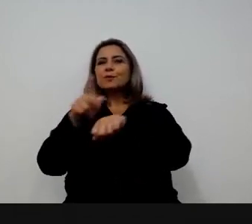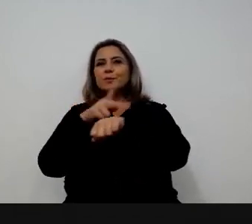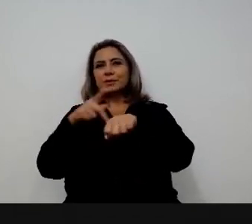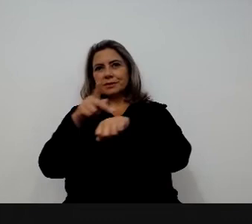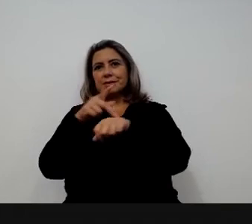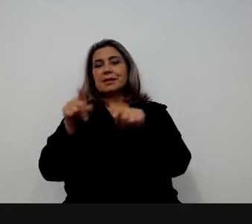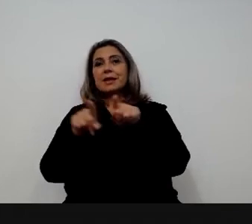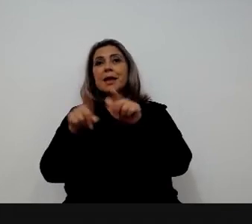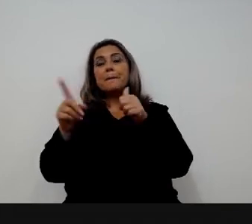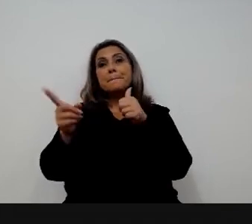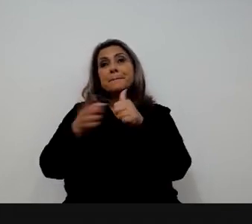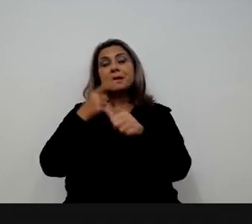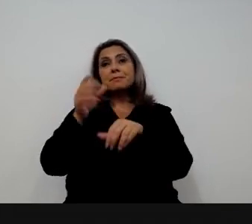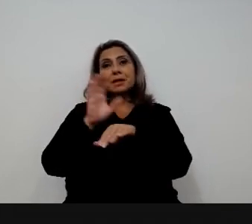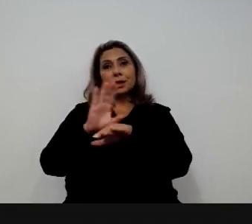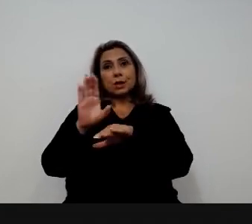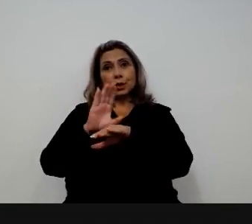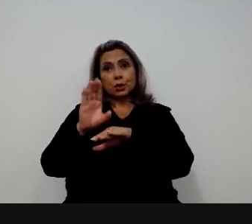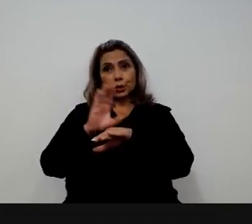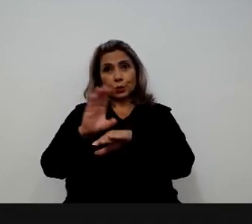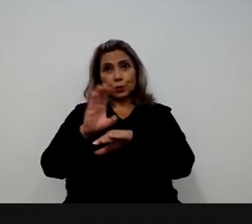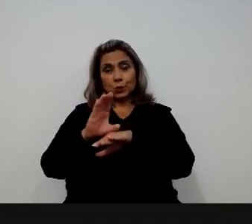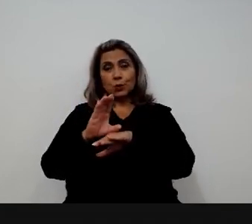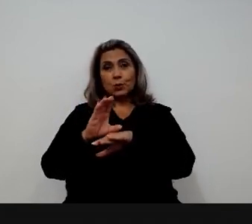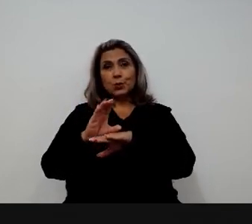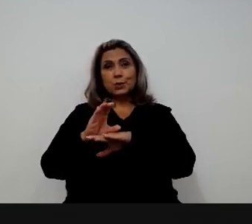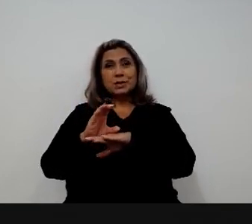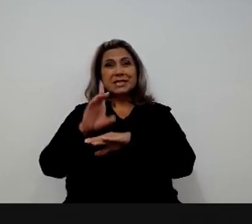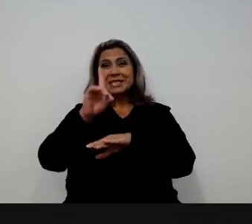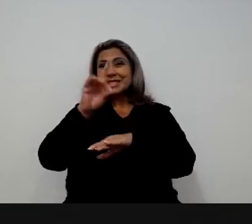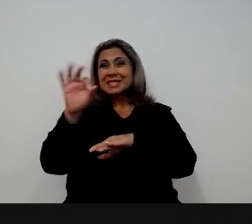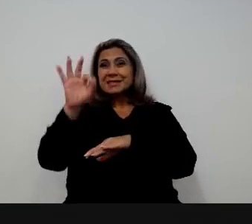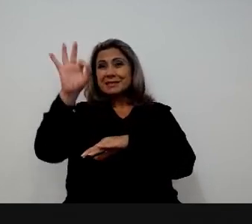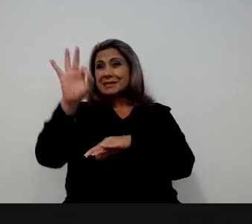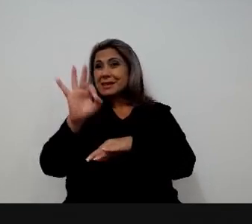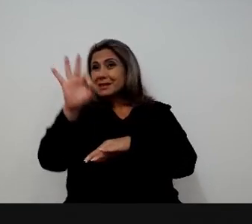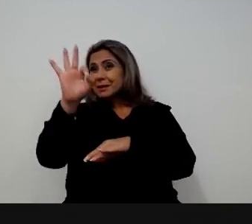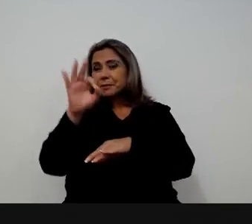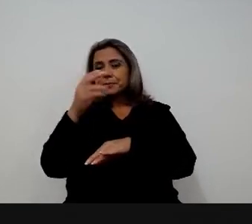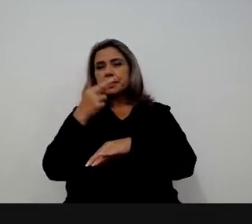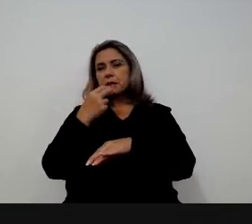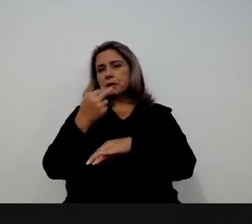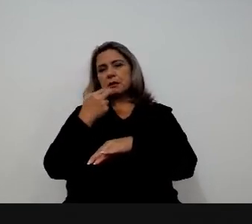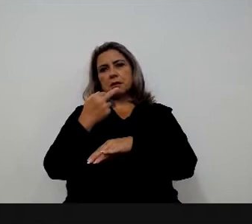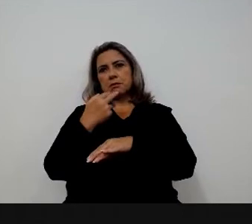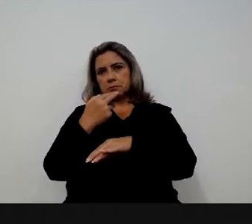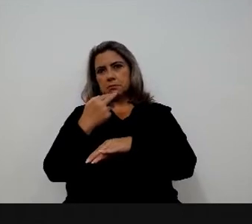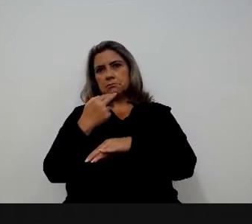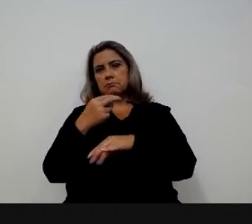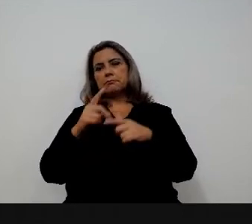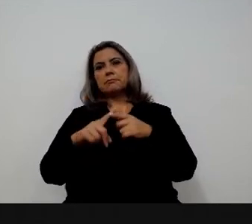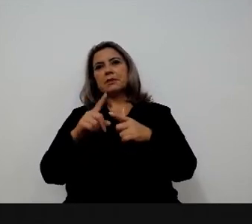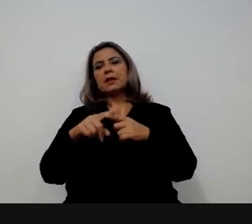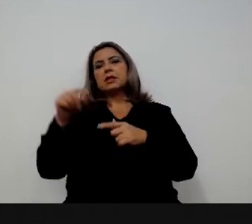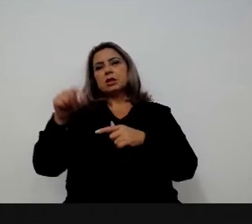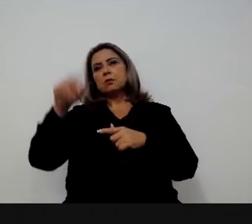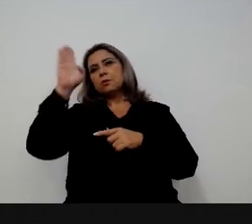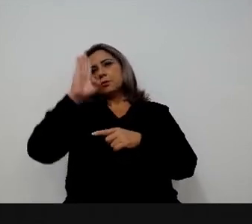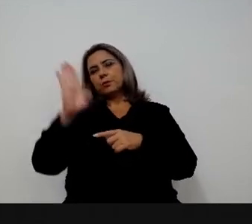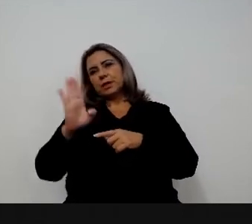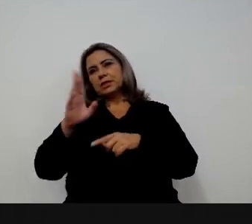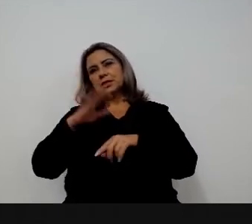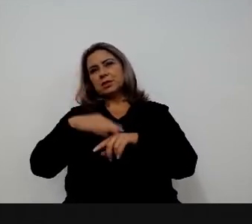especialização da ENAP que é feito 100% em inglês, é feito para servidores do Brasil e de fora. Então, na nossa primeira turma